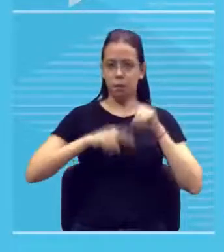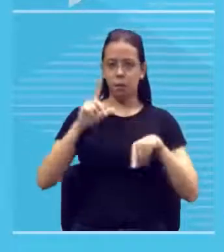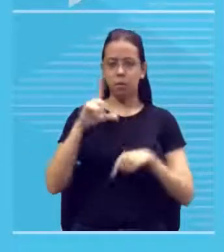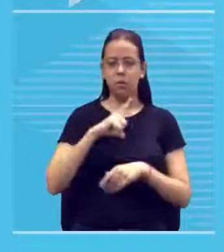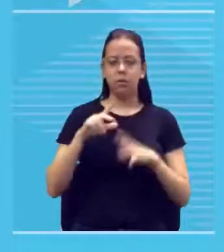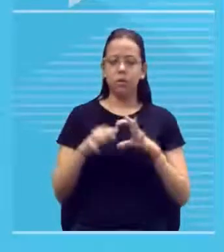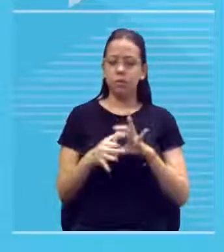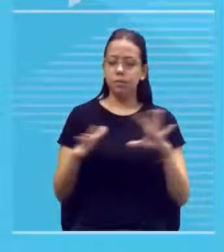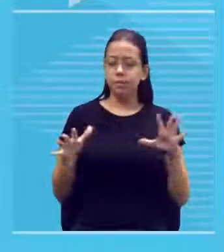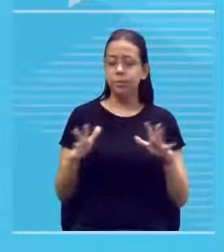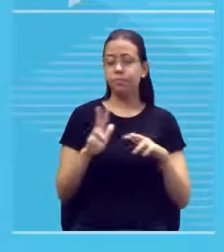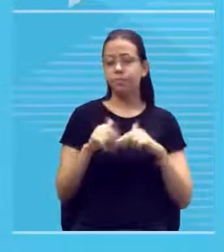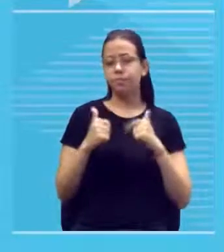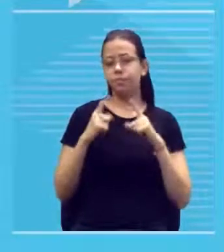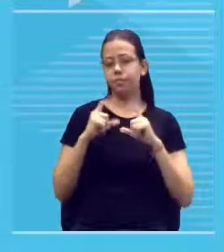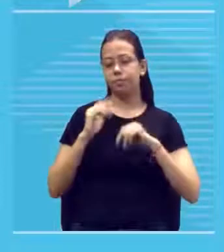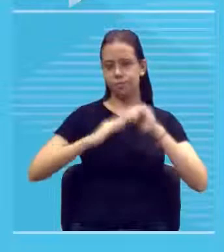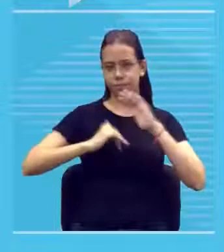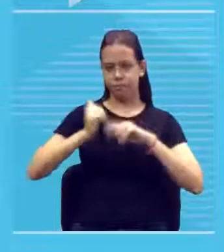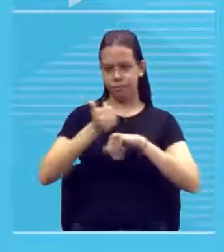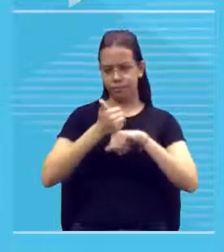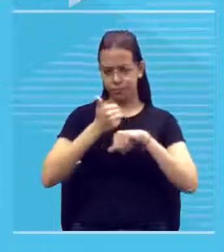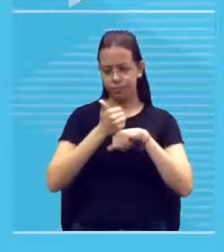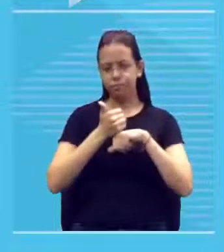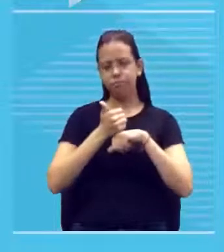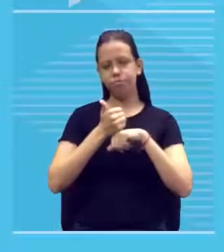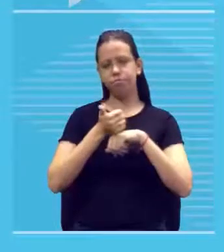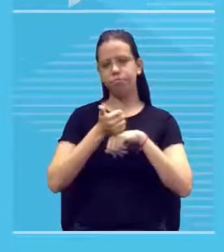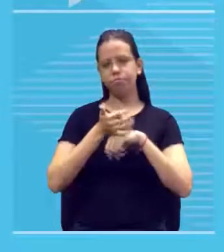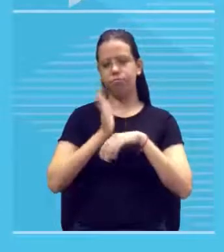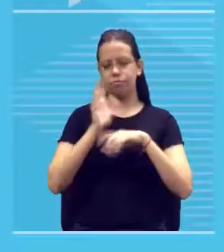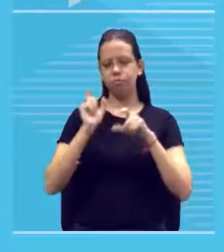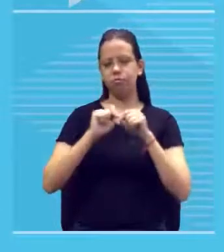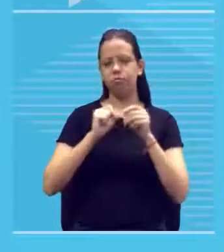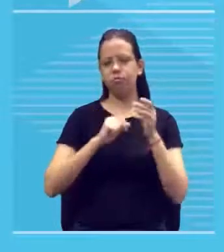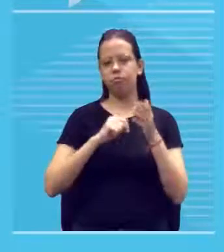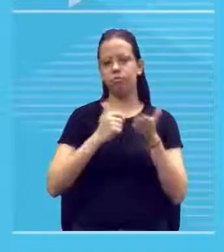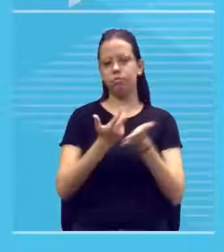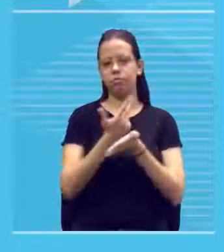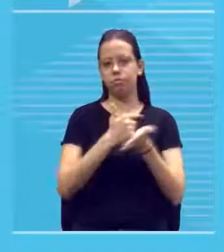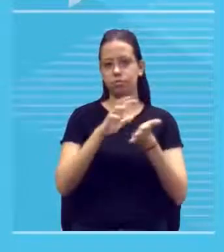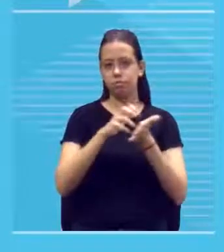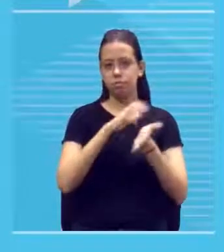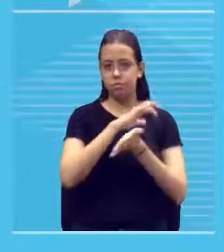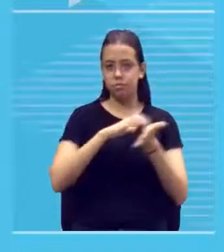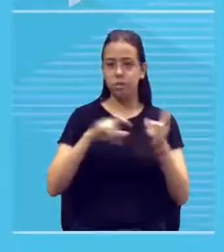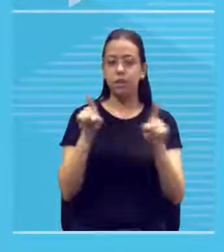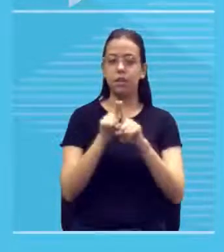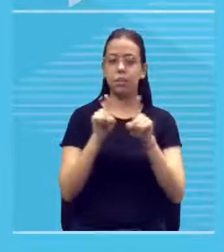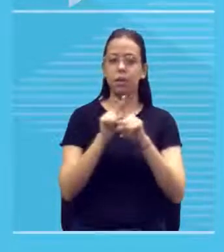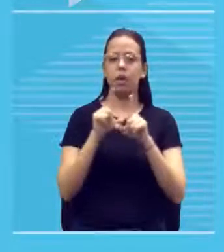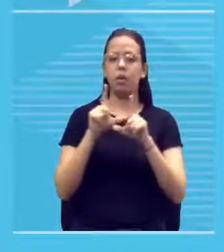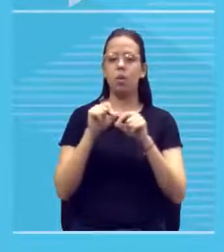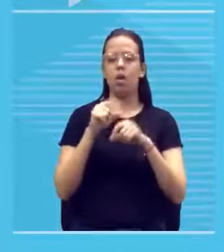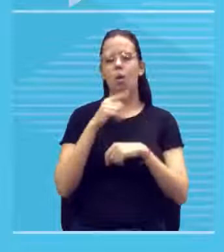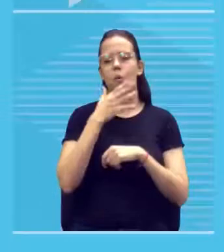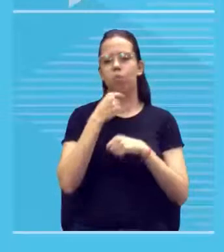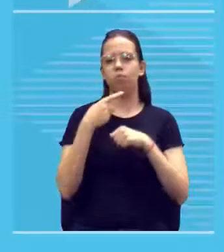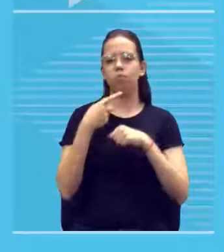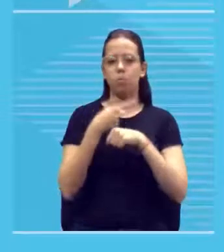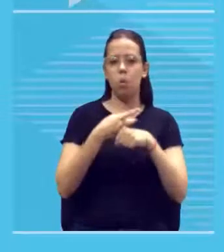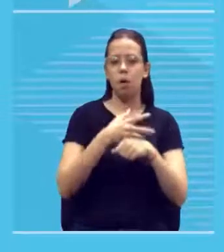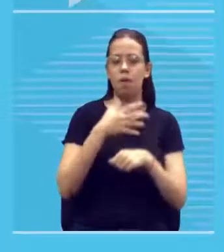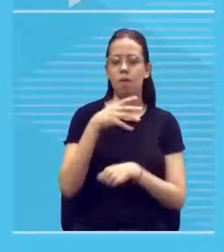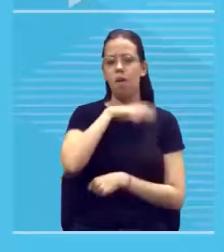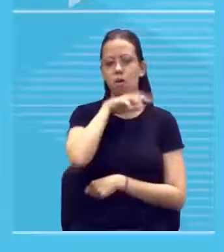os desenhistas os pintores rupestres é muito provavelmente que eles tenham sido também os caçadores porque eles tinham